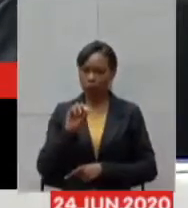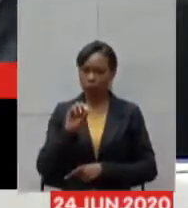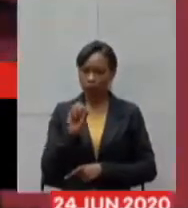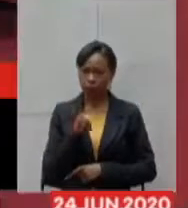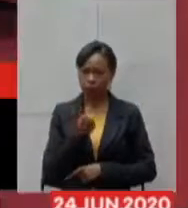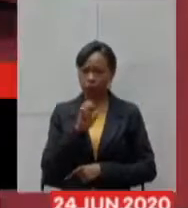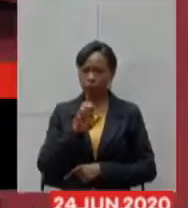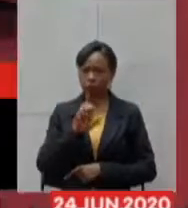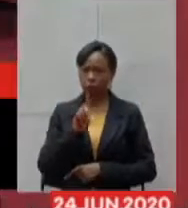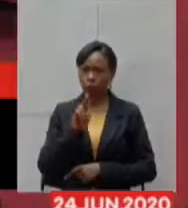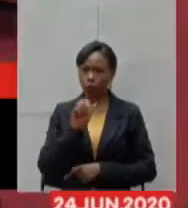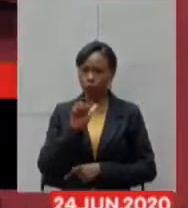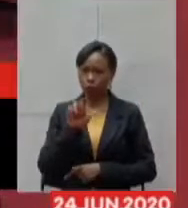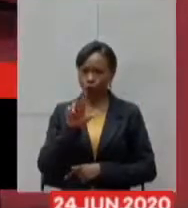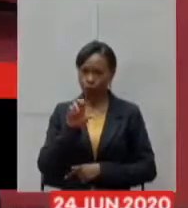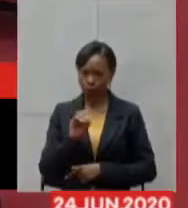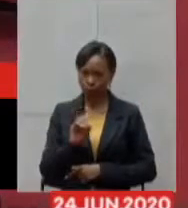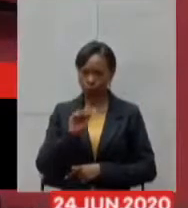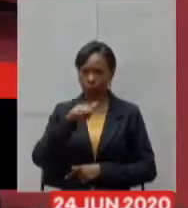minutos.